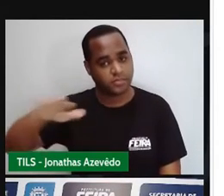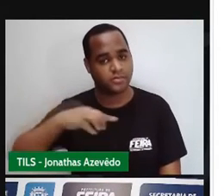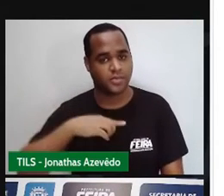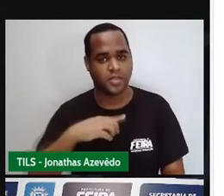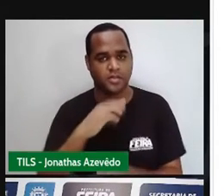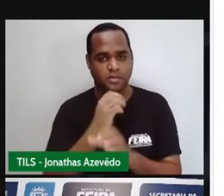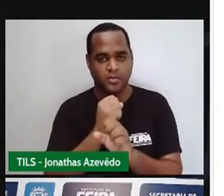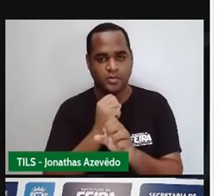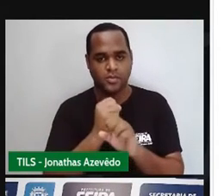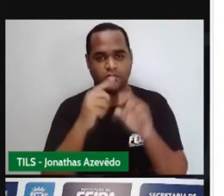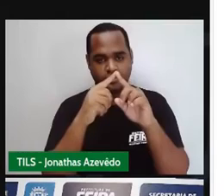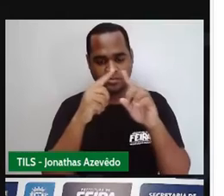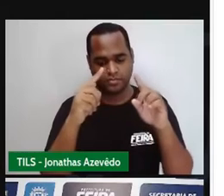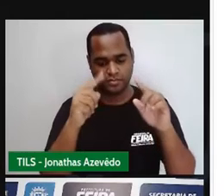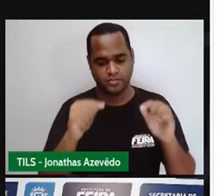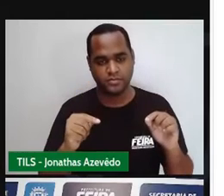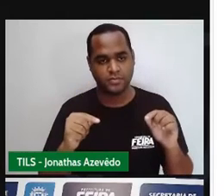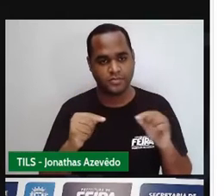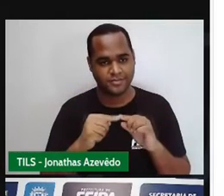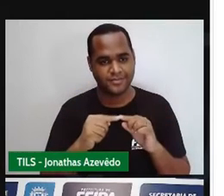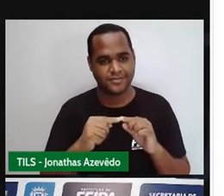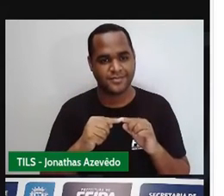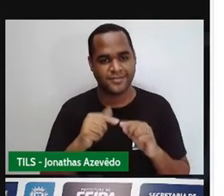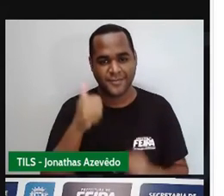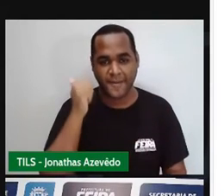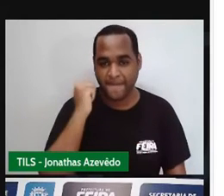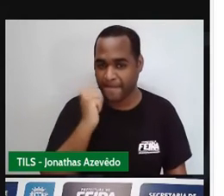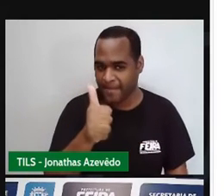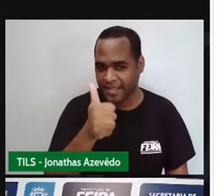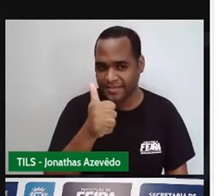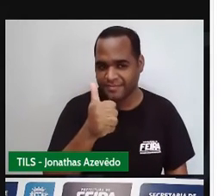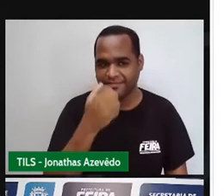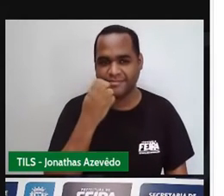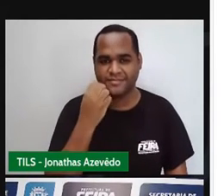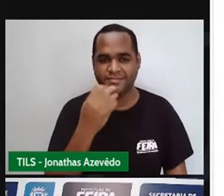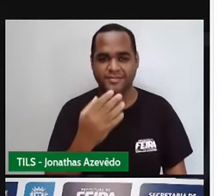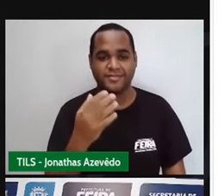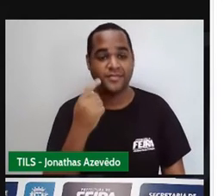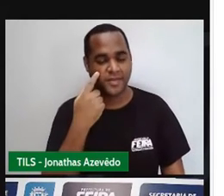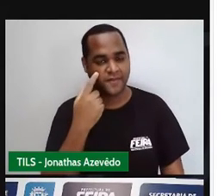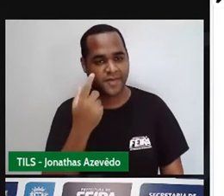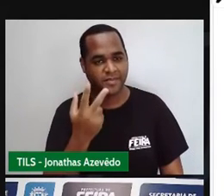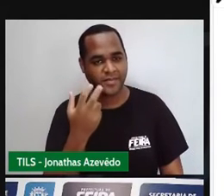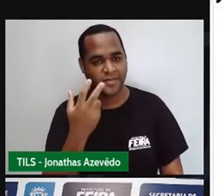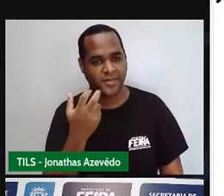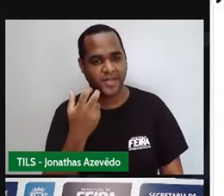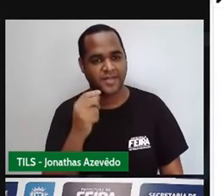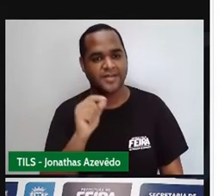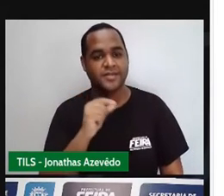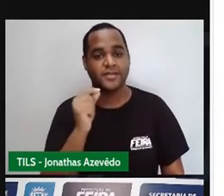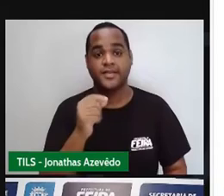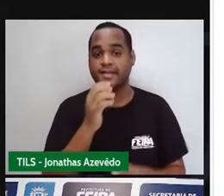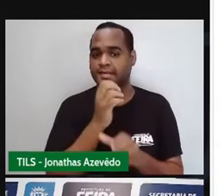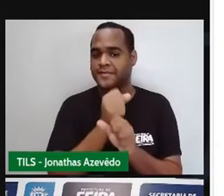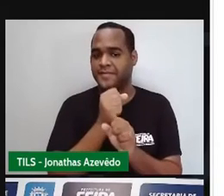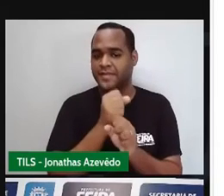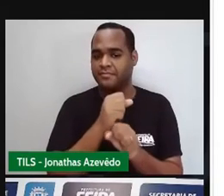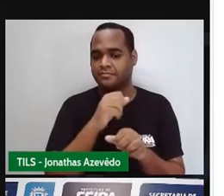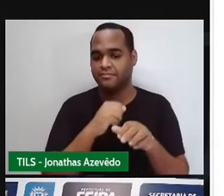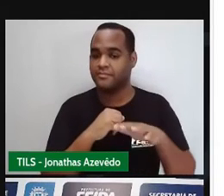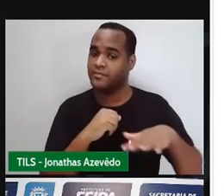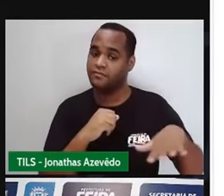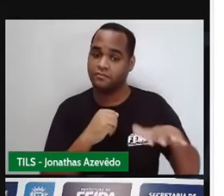triângulo. Certo? Beleza. Olha só, veja, né? Que as medidas são iguais do